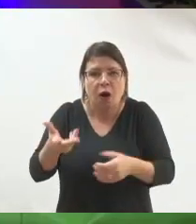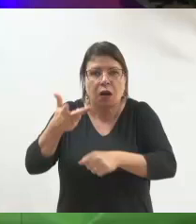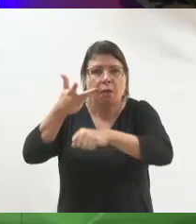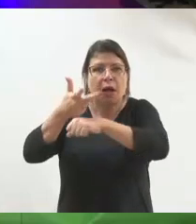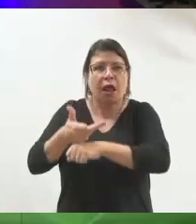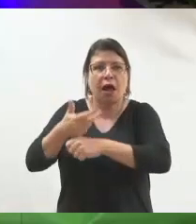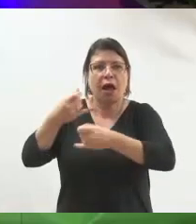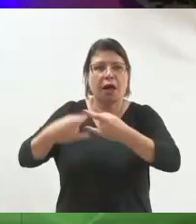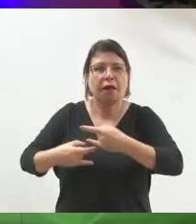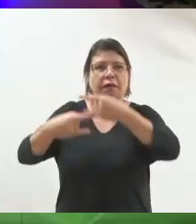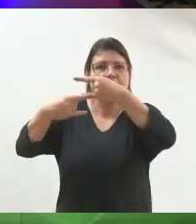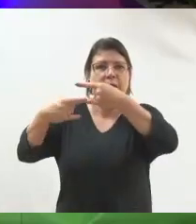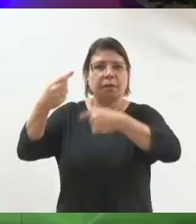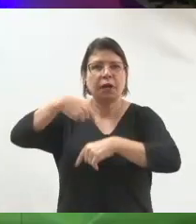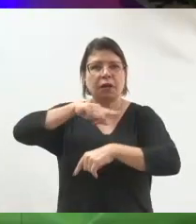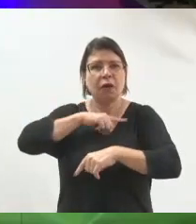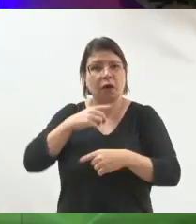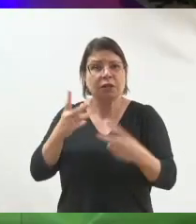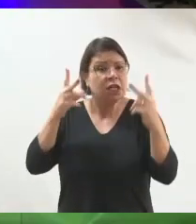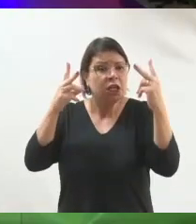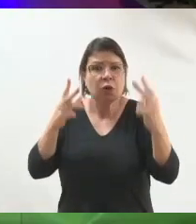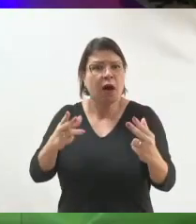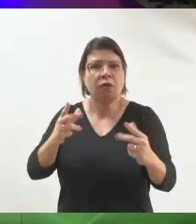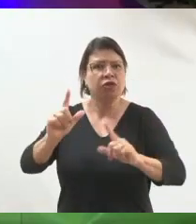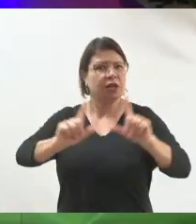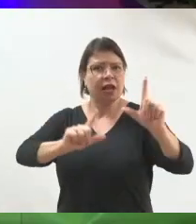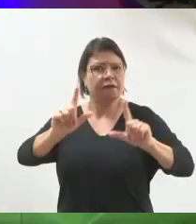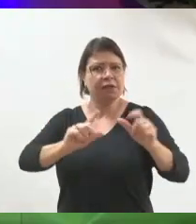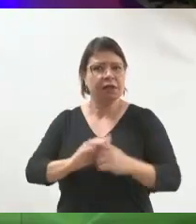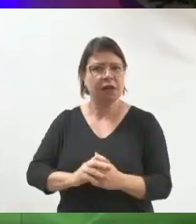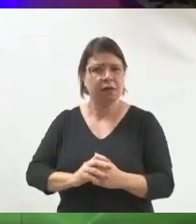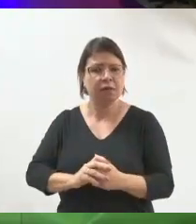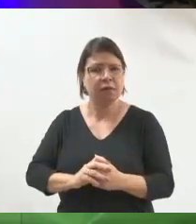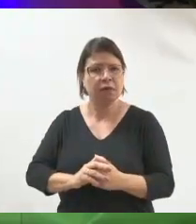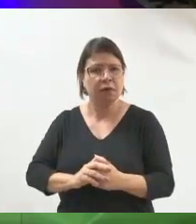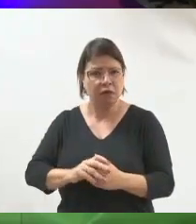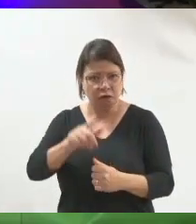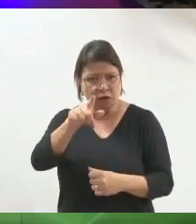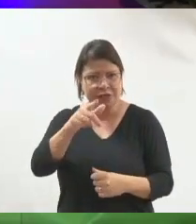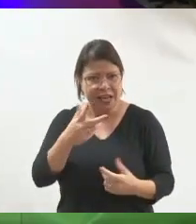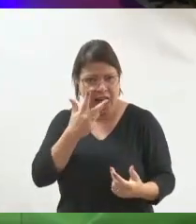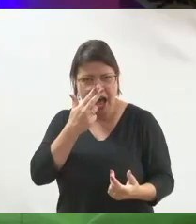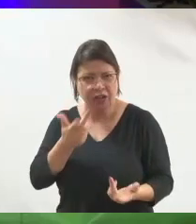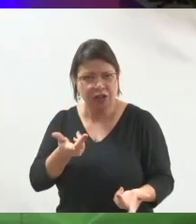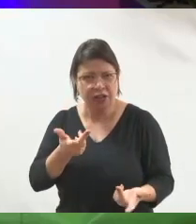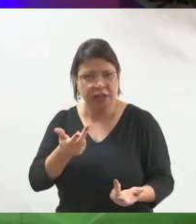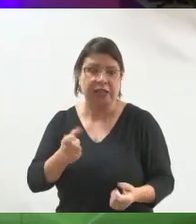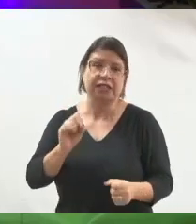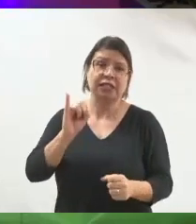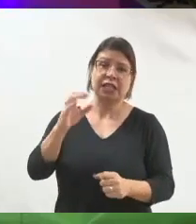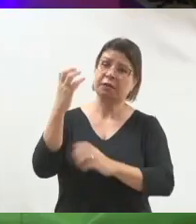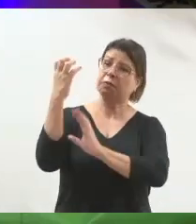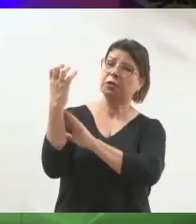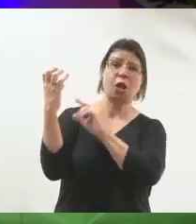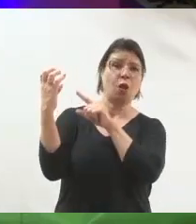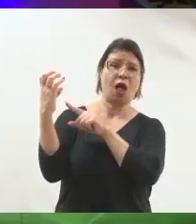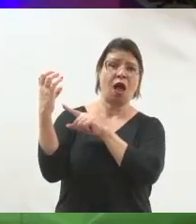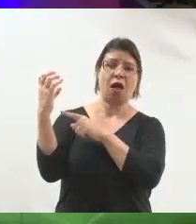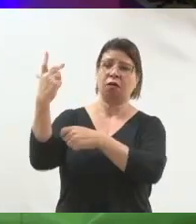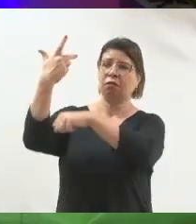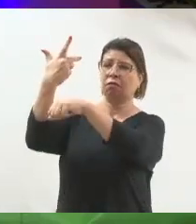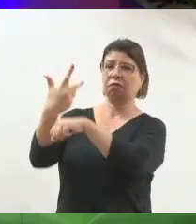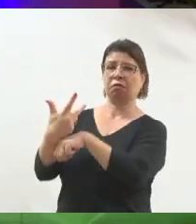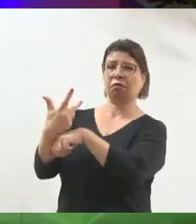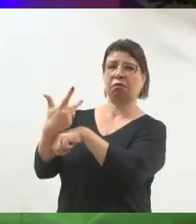do nível de programa de TV. Você acha mesmo que você abrir uma live no seu celular sem cuidar do